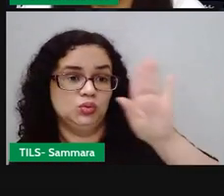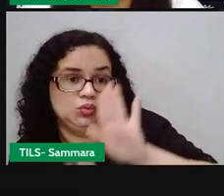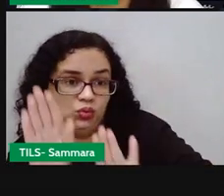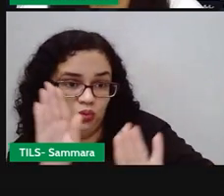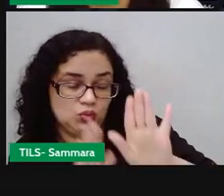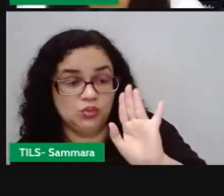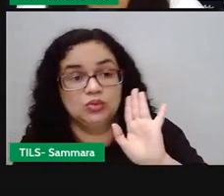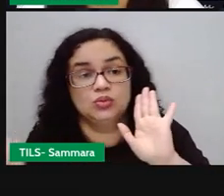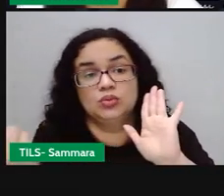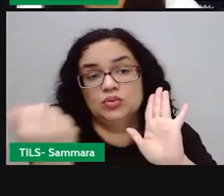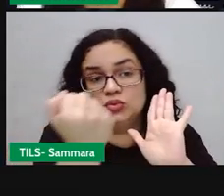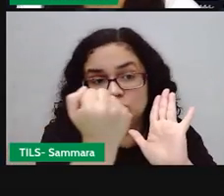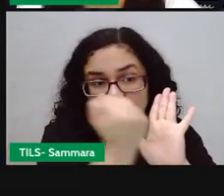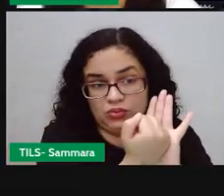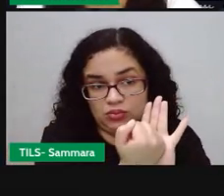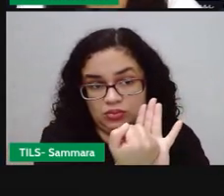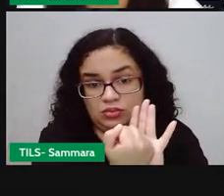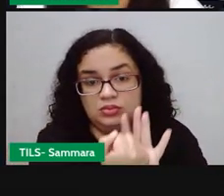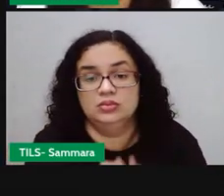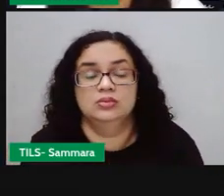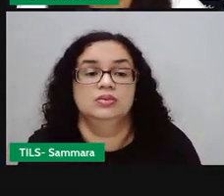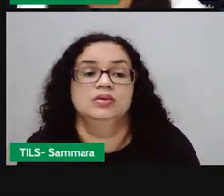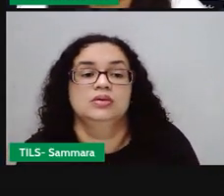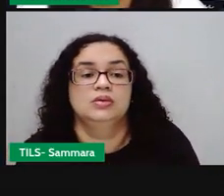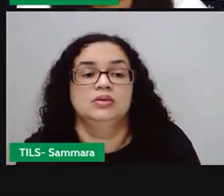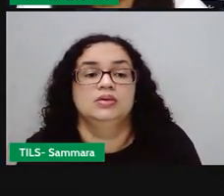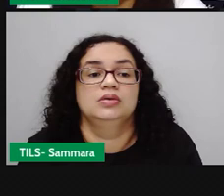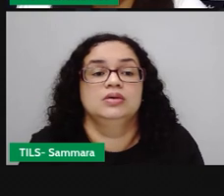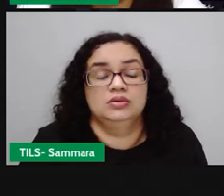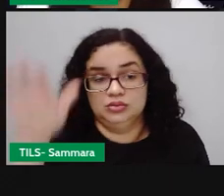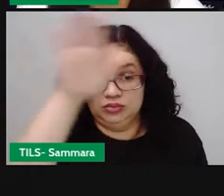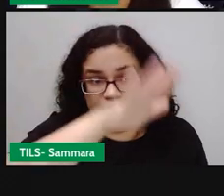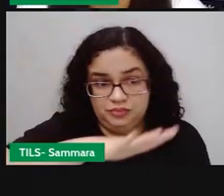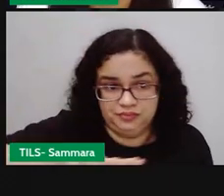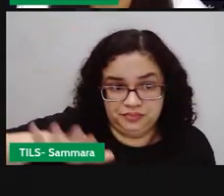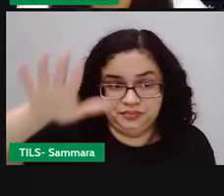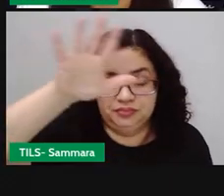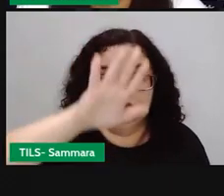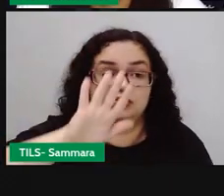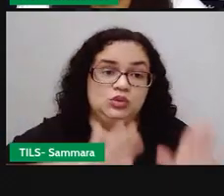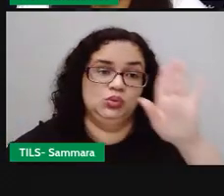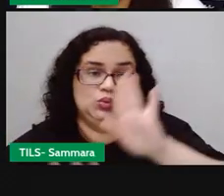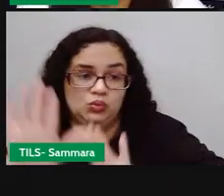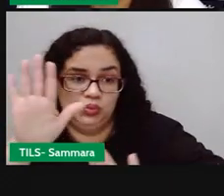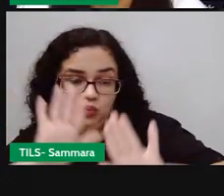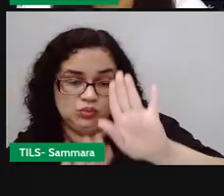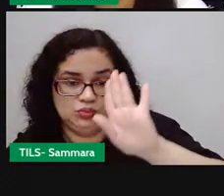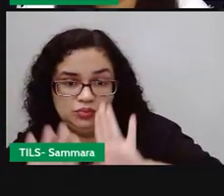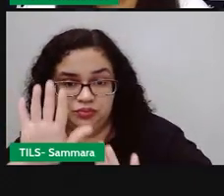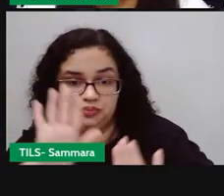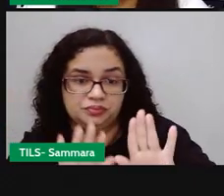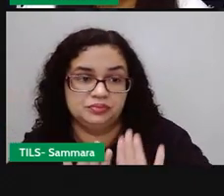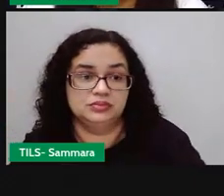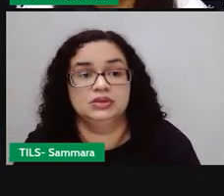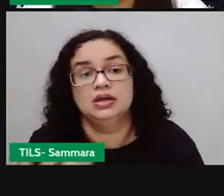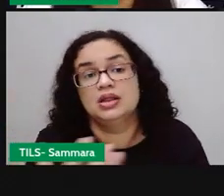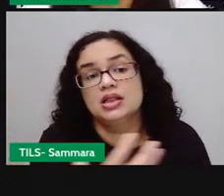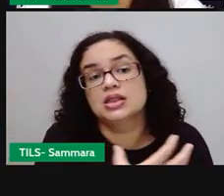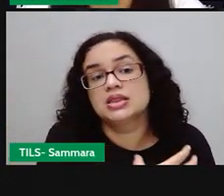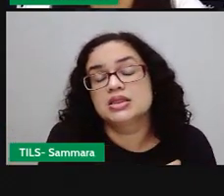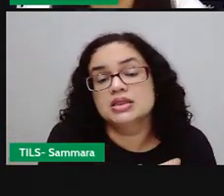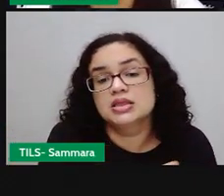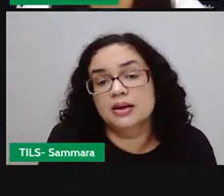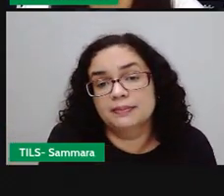patrimônios. Uma ordem, aí, ó, regional. Então, ele vai cuidar dos patrimônios da Bahia.